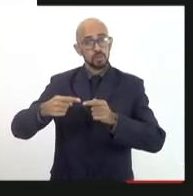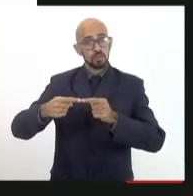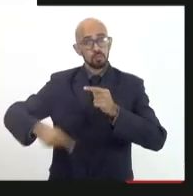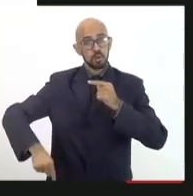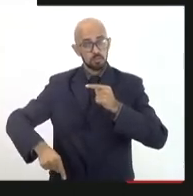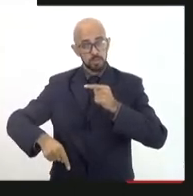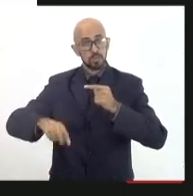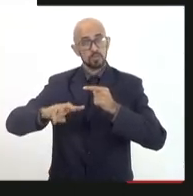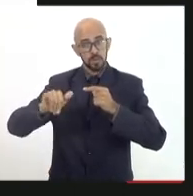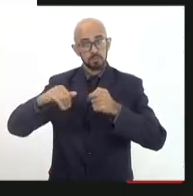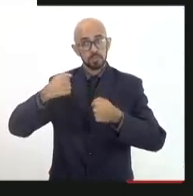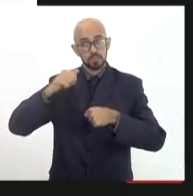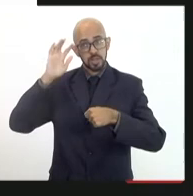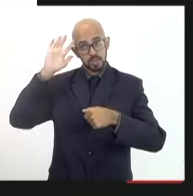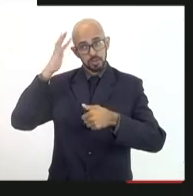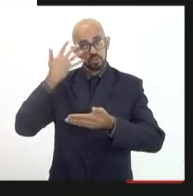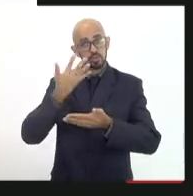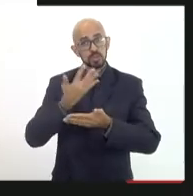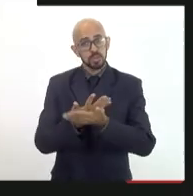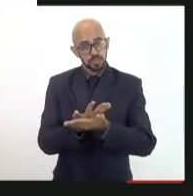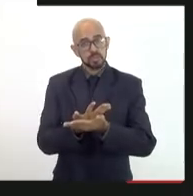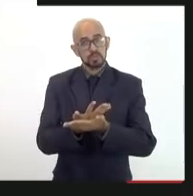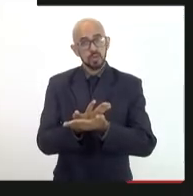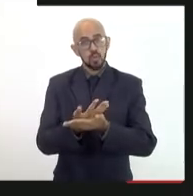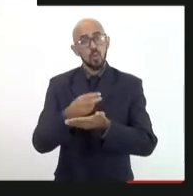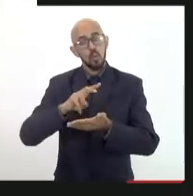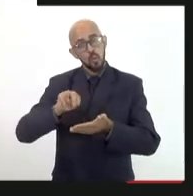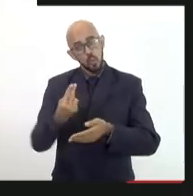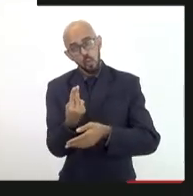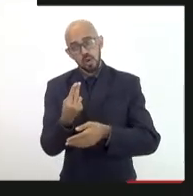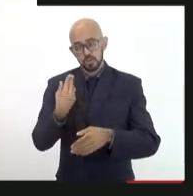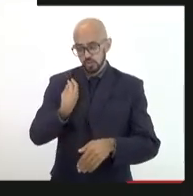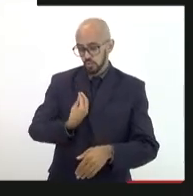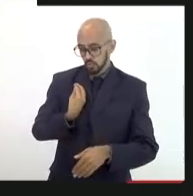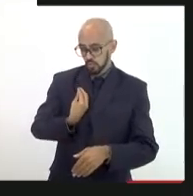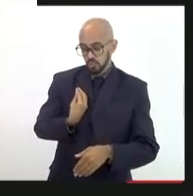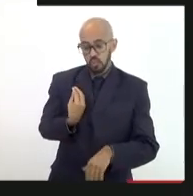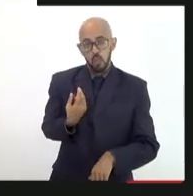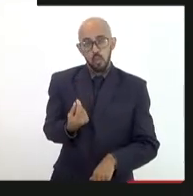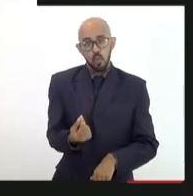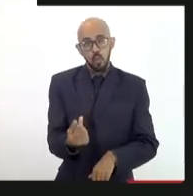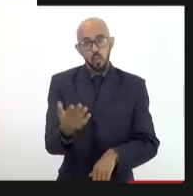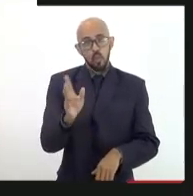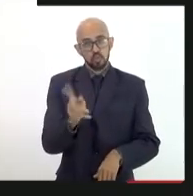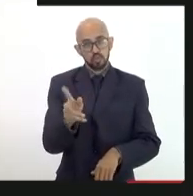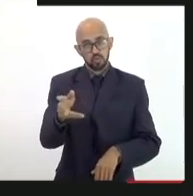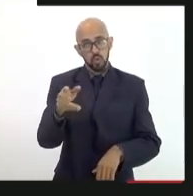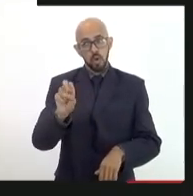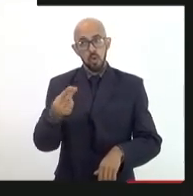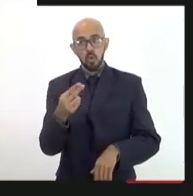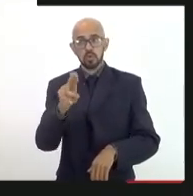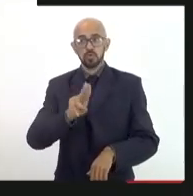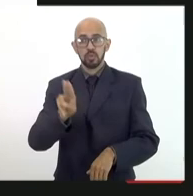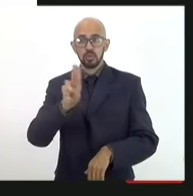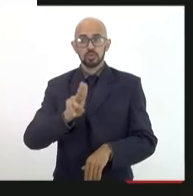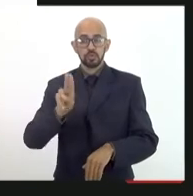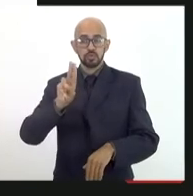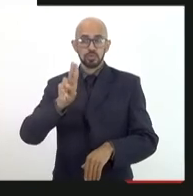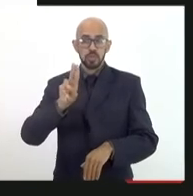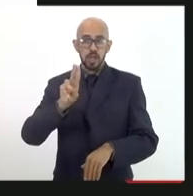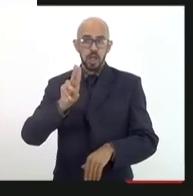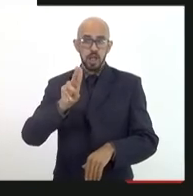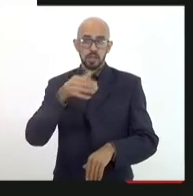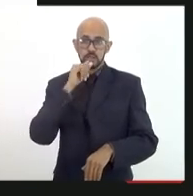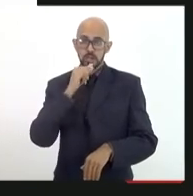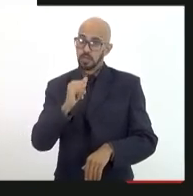decisão, ou a gente vai sobreviver ou a gente vai usar as energias, a pauta da energia como